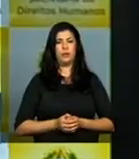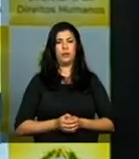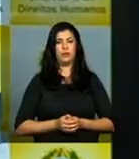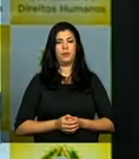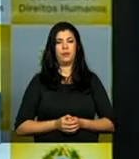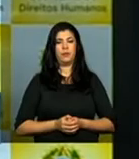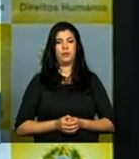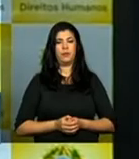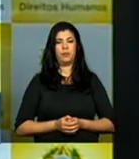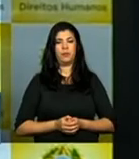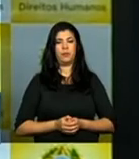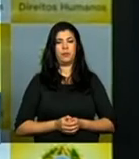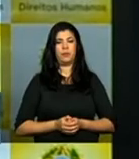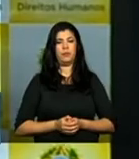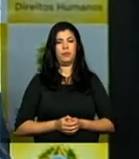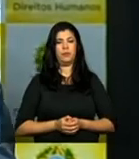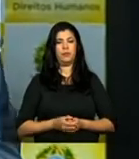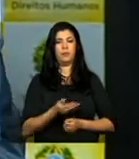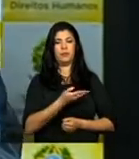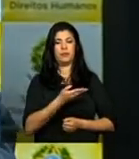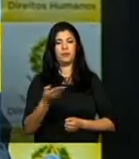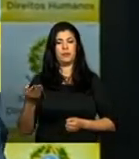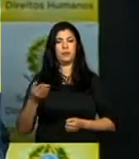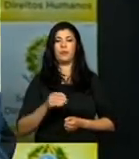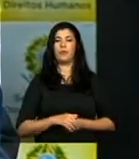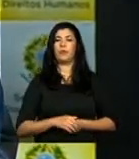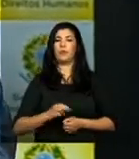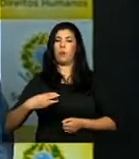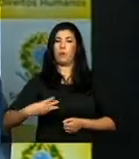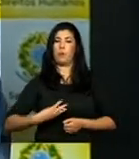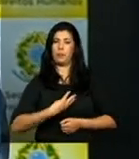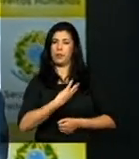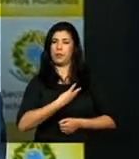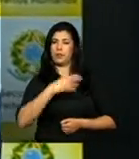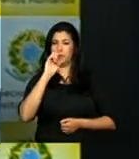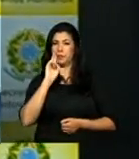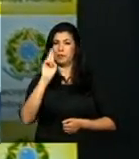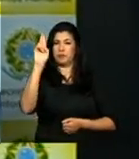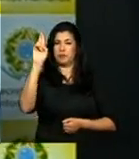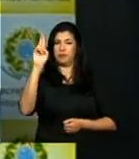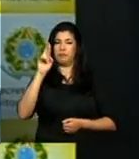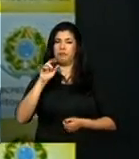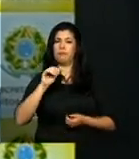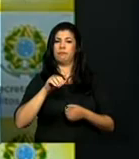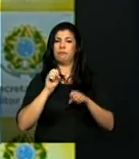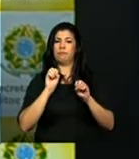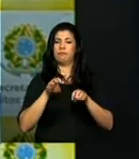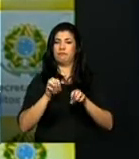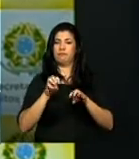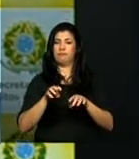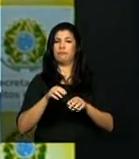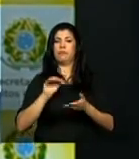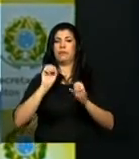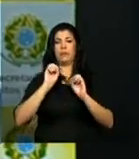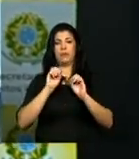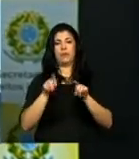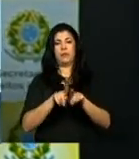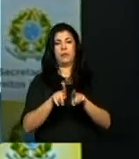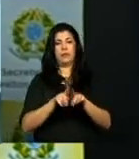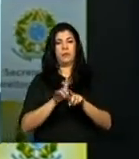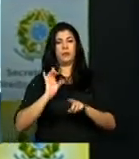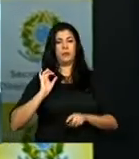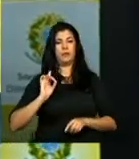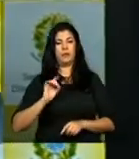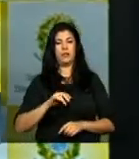senhor ministro de Estado de Educação, José Enrique Paim, senhora ministra de Estado, chefe da Secretaria de Direitos